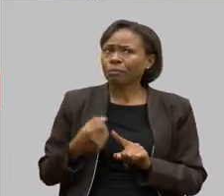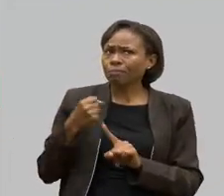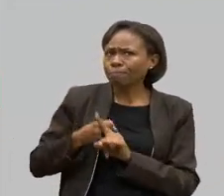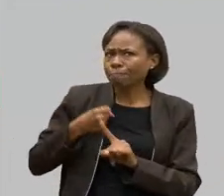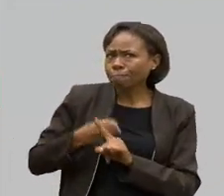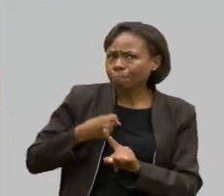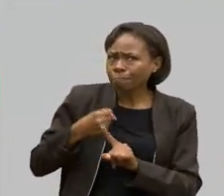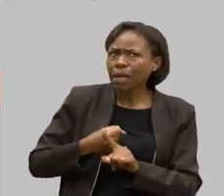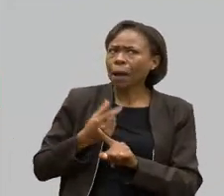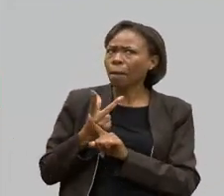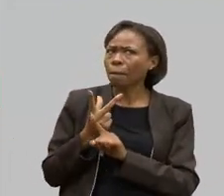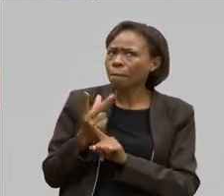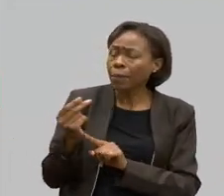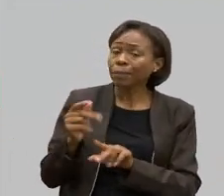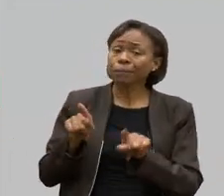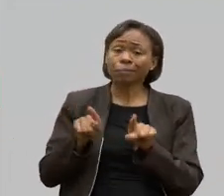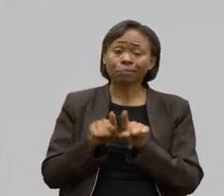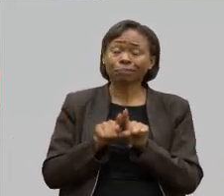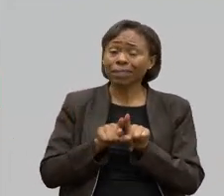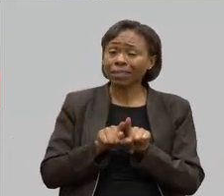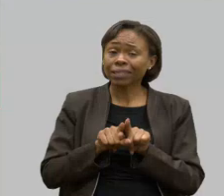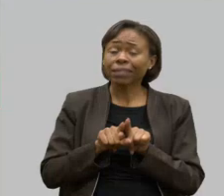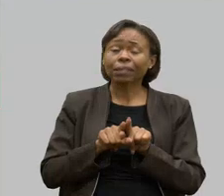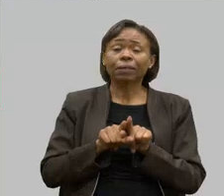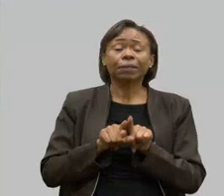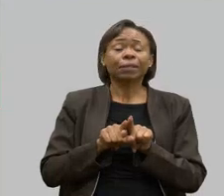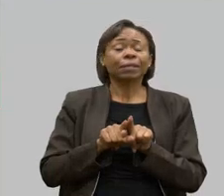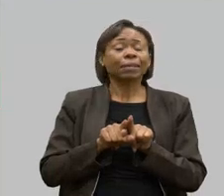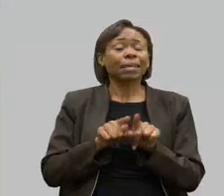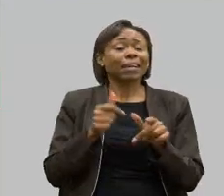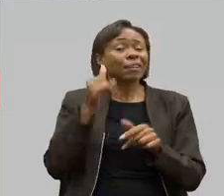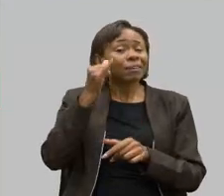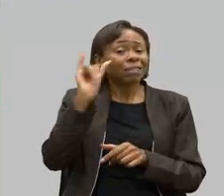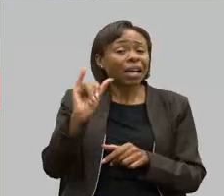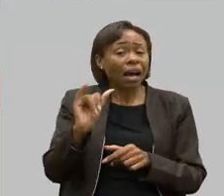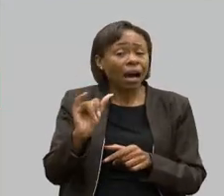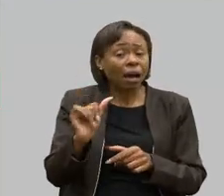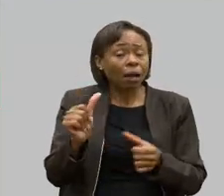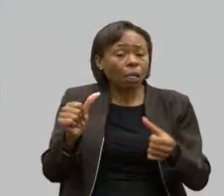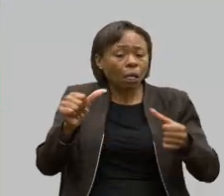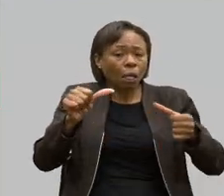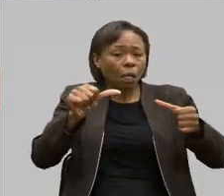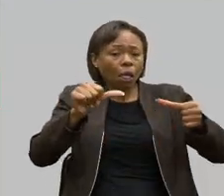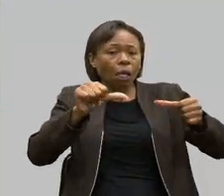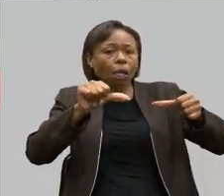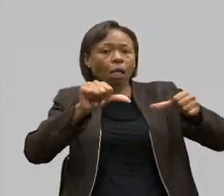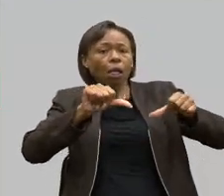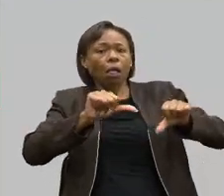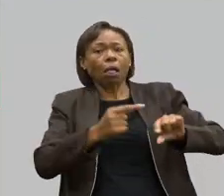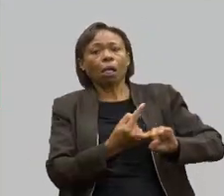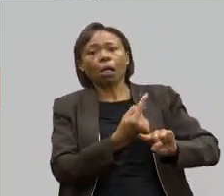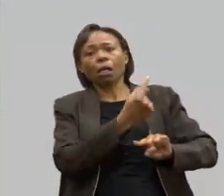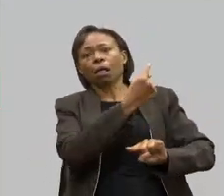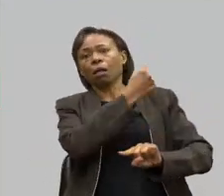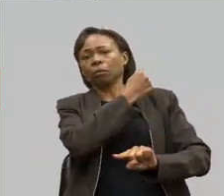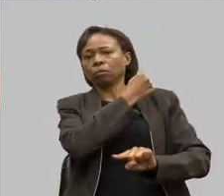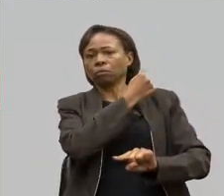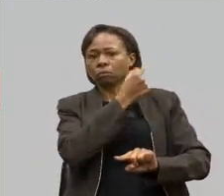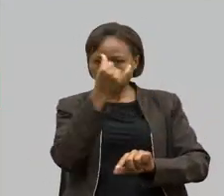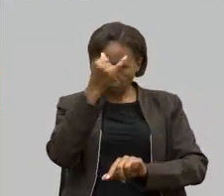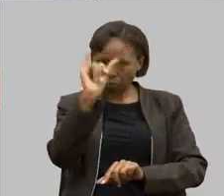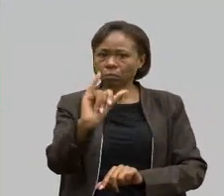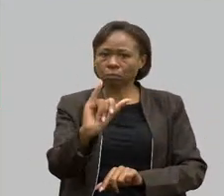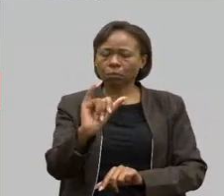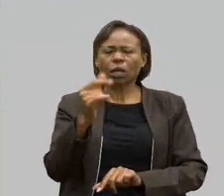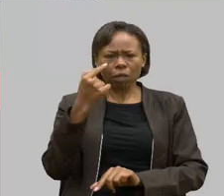mas principalmente em impedir retrocessos. O que eu observo hoje, tanto em